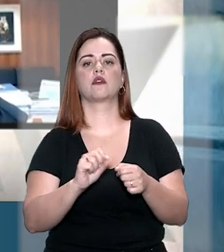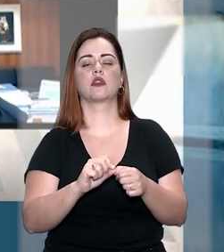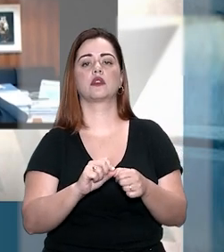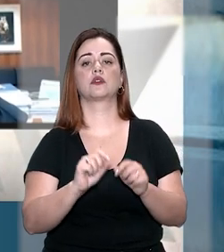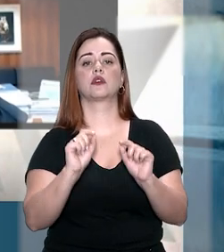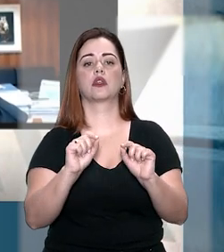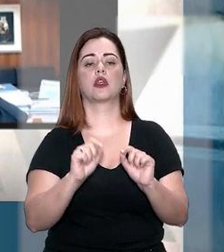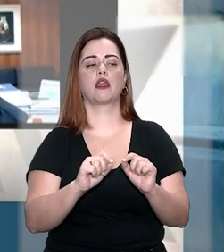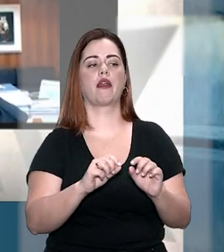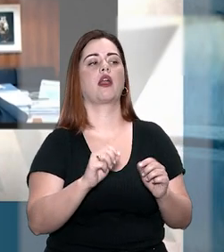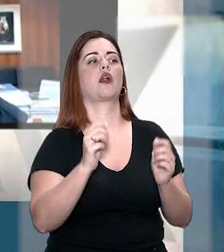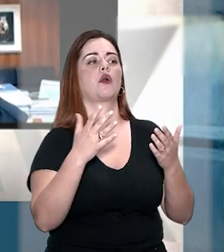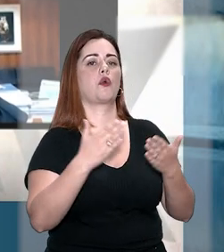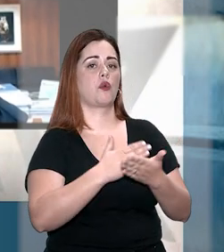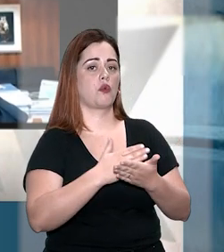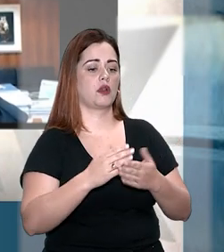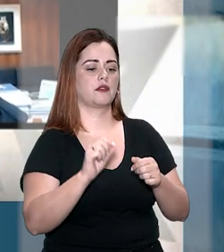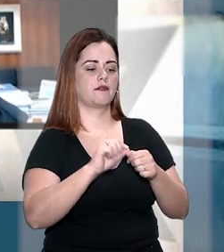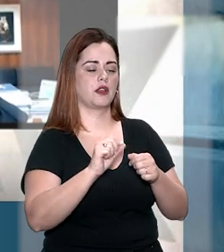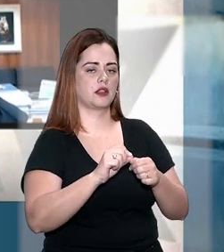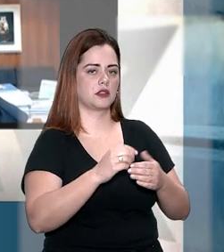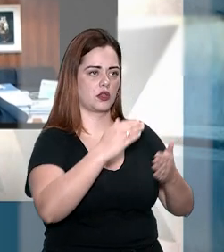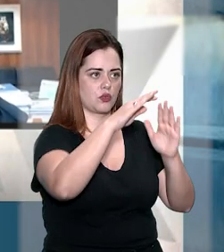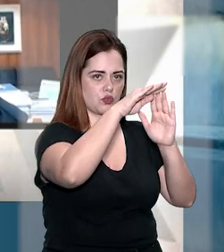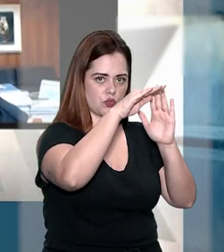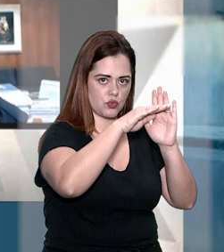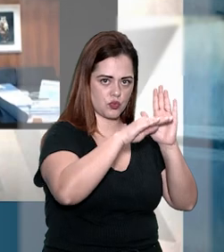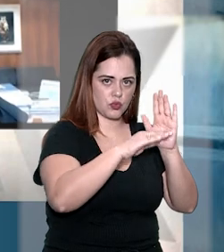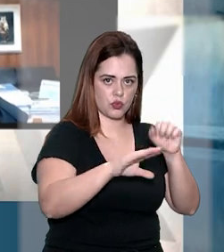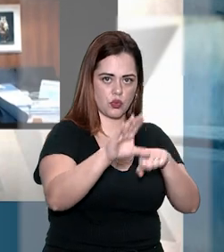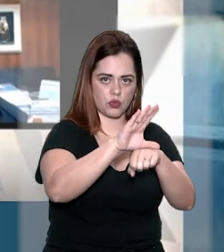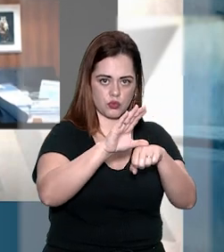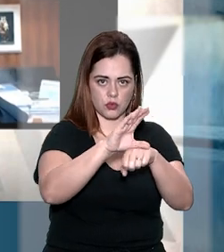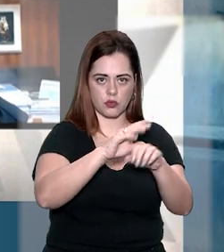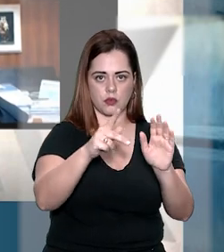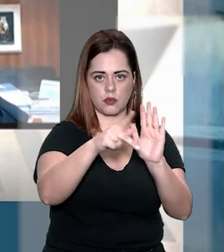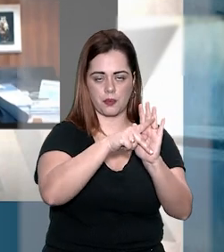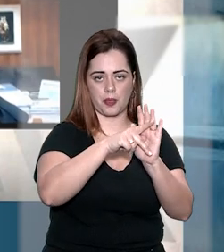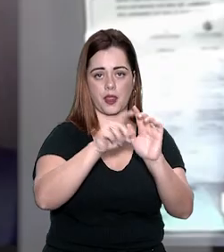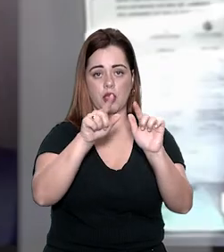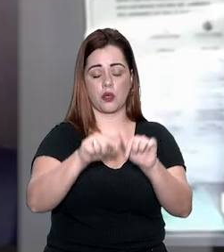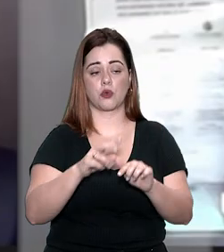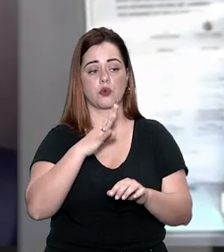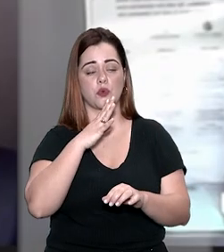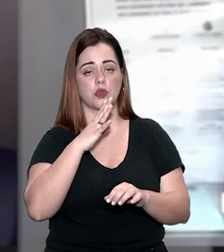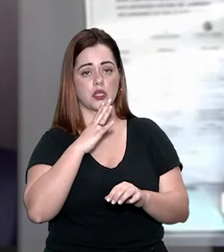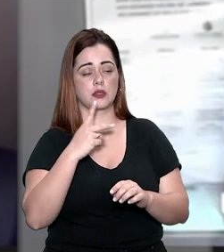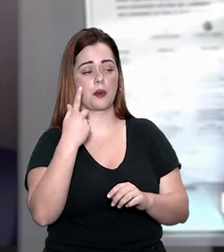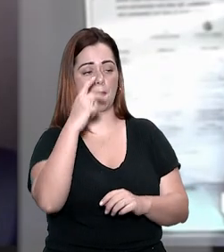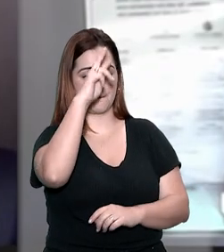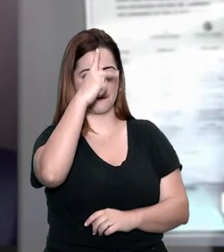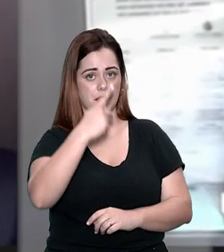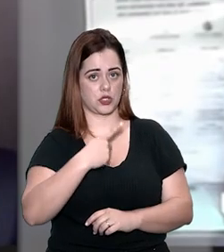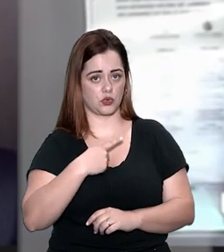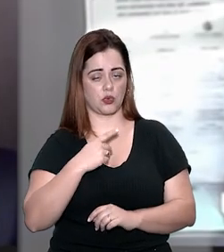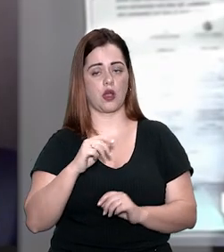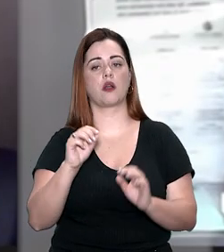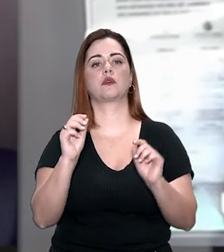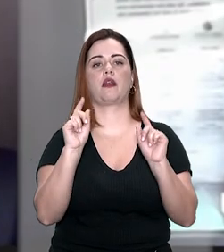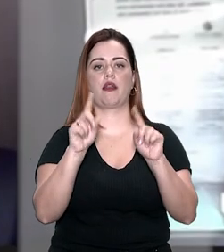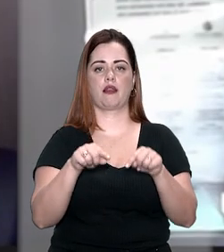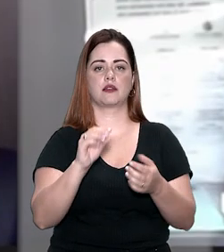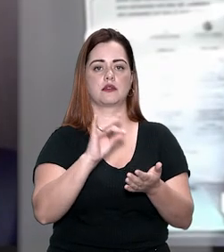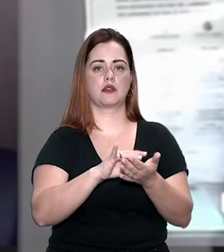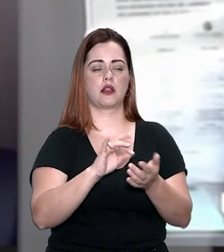afirmou que mesmo quando realizada, de acordo com o modelo descrito no Código de Processo Penal, o reconhecimento pessoal, embora